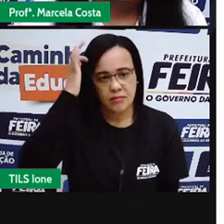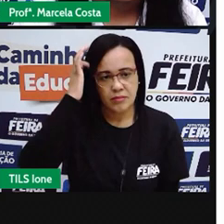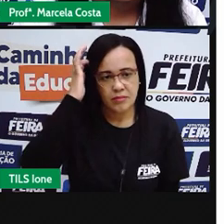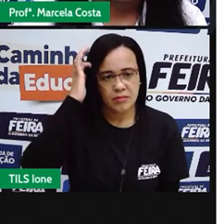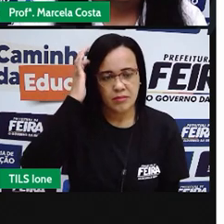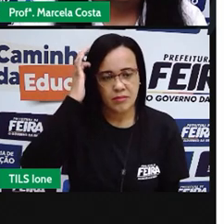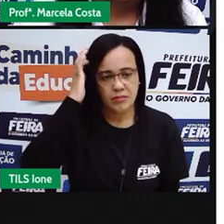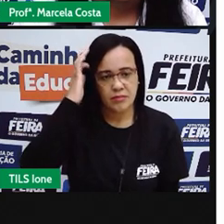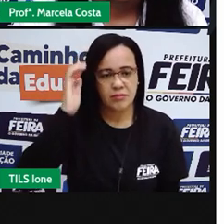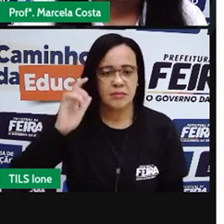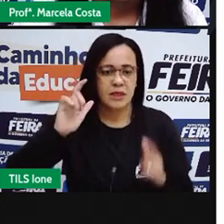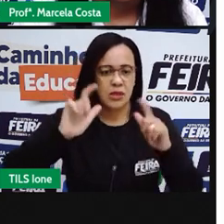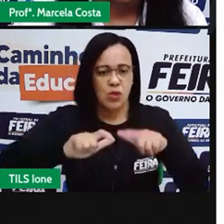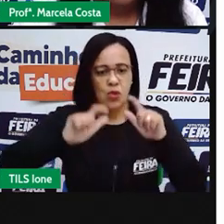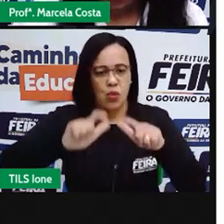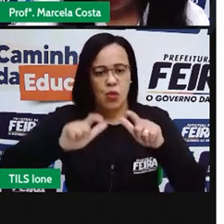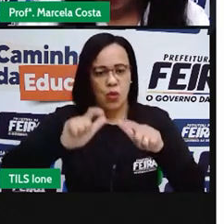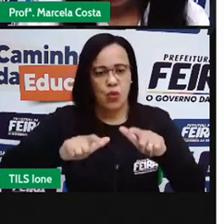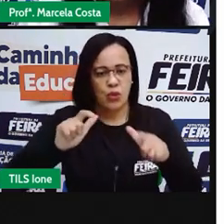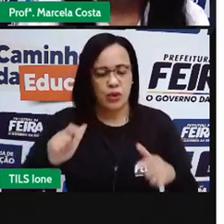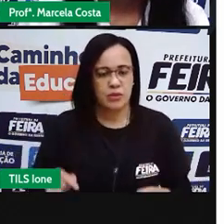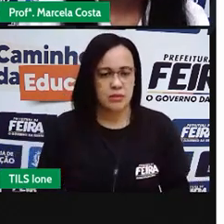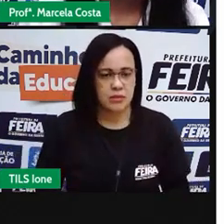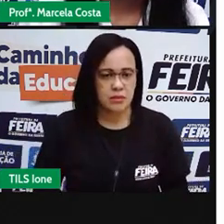vai ser o...